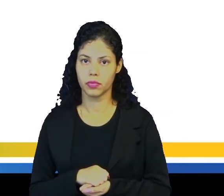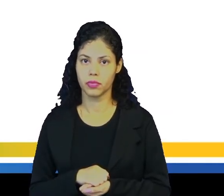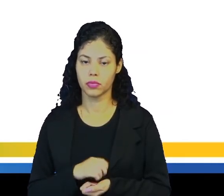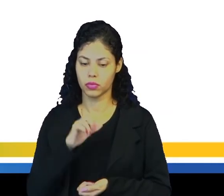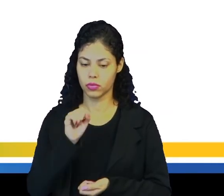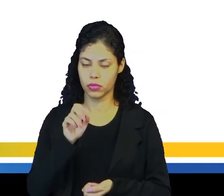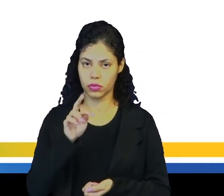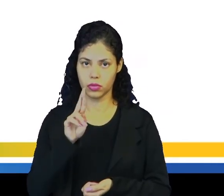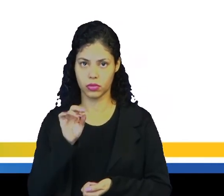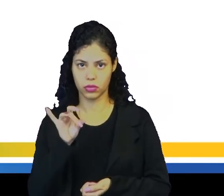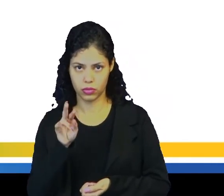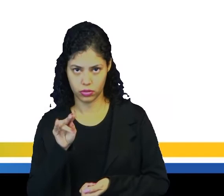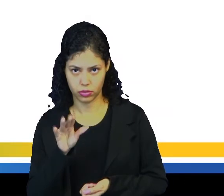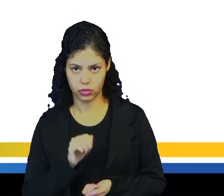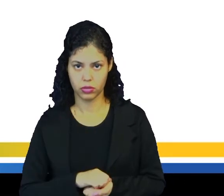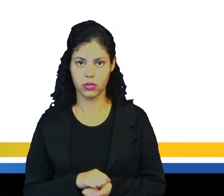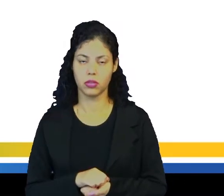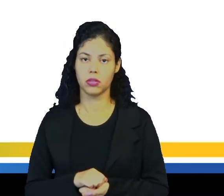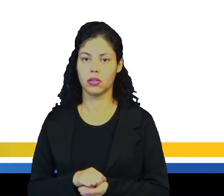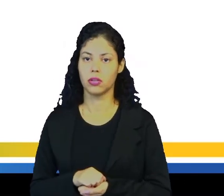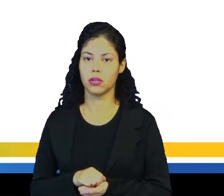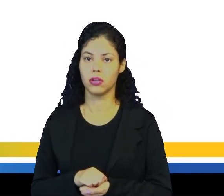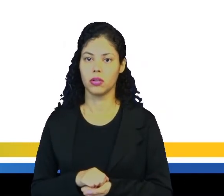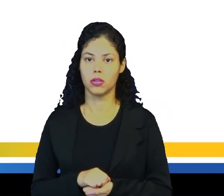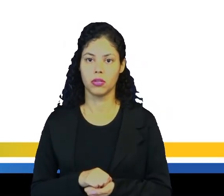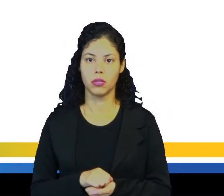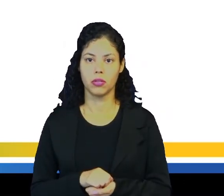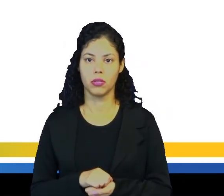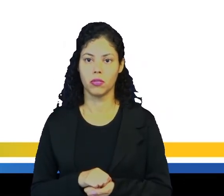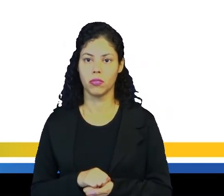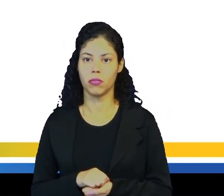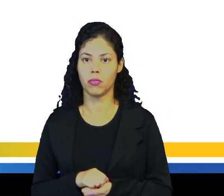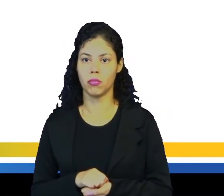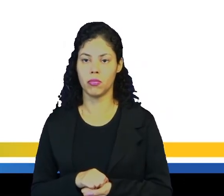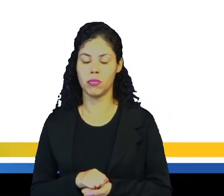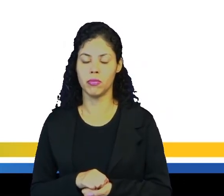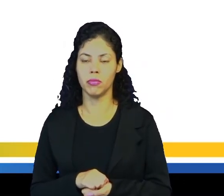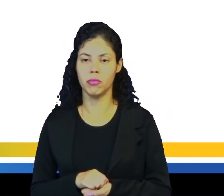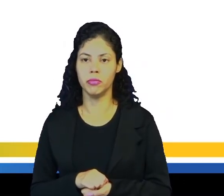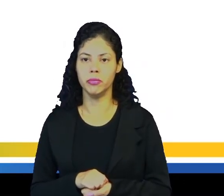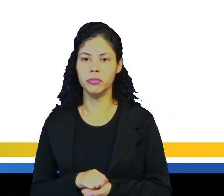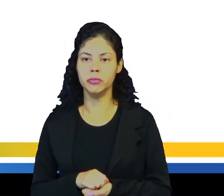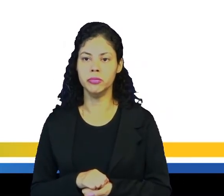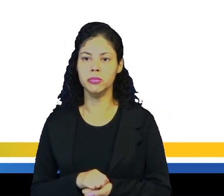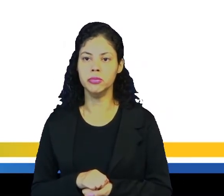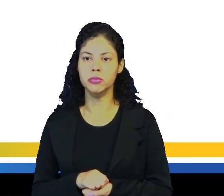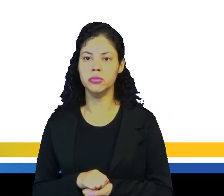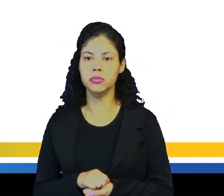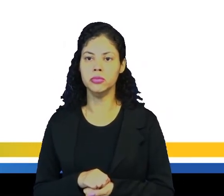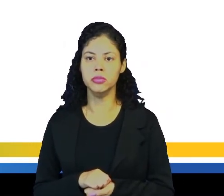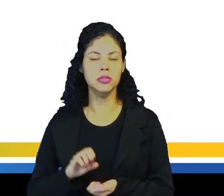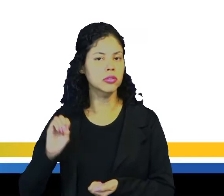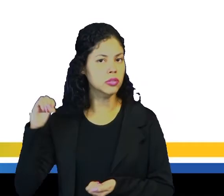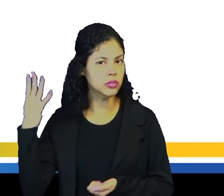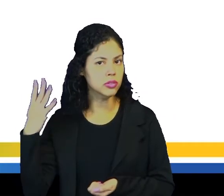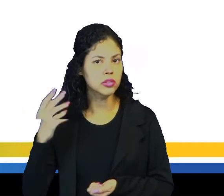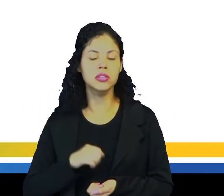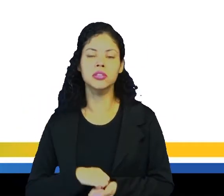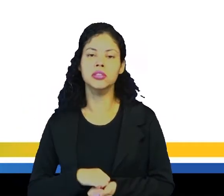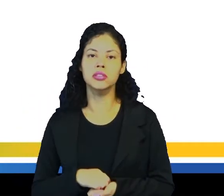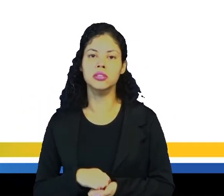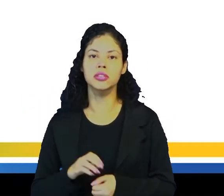sweaters, ok? Gray or white blue t-shirt, né, no caso